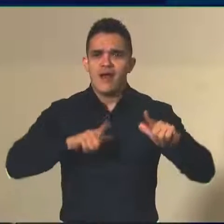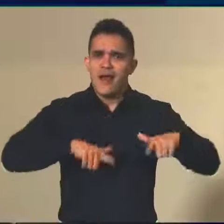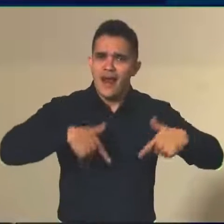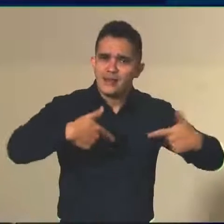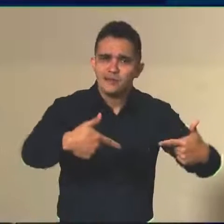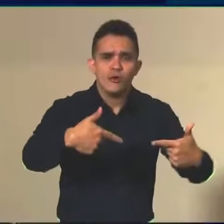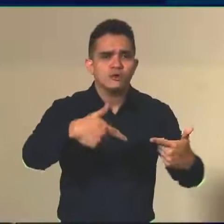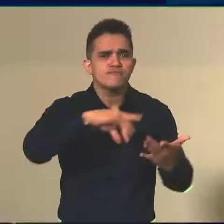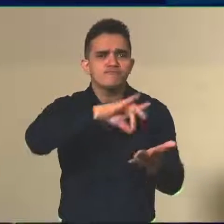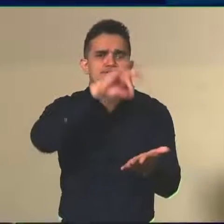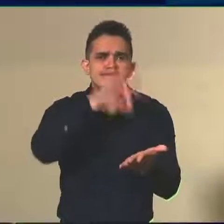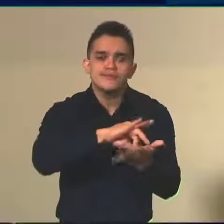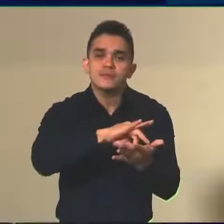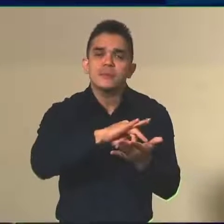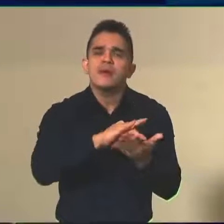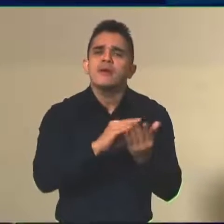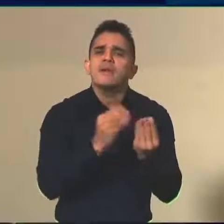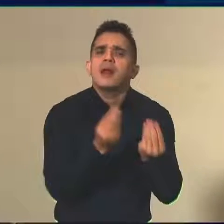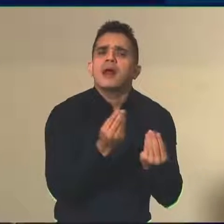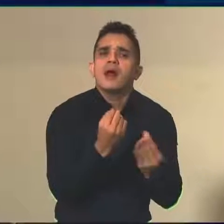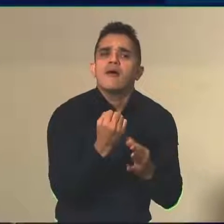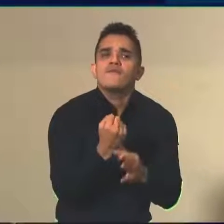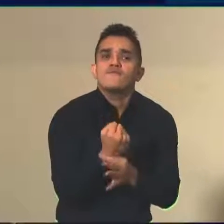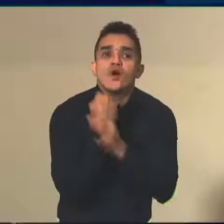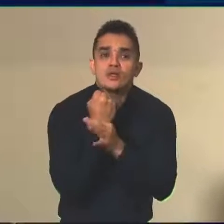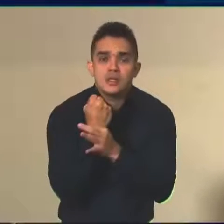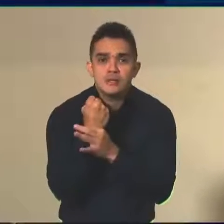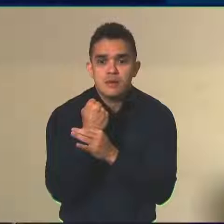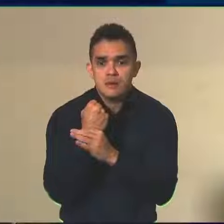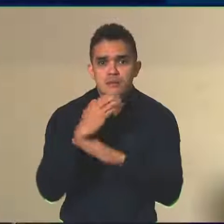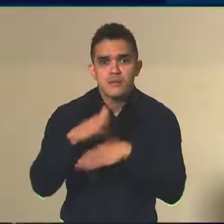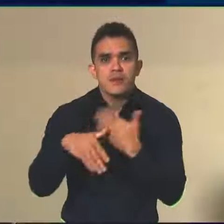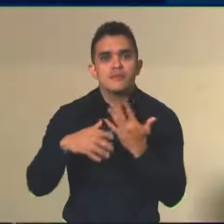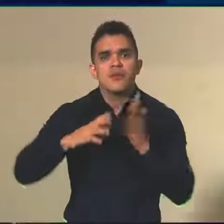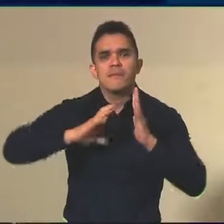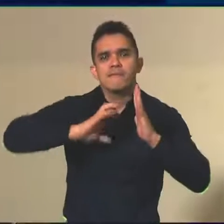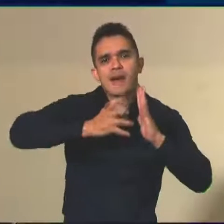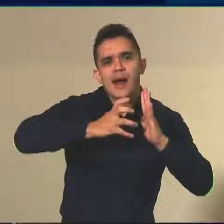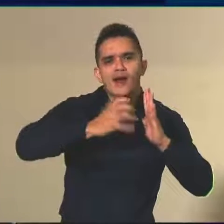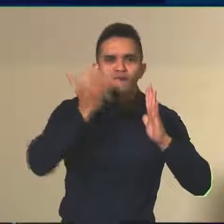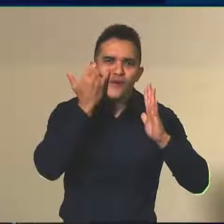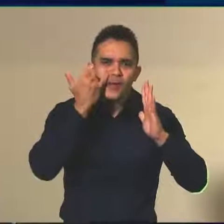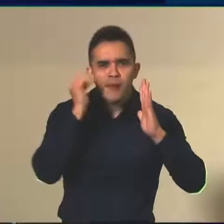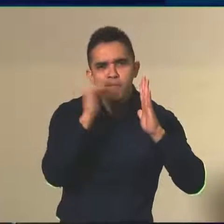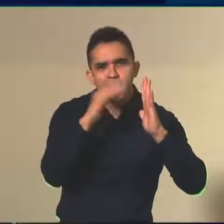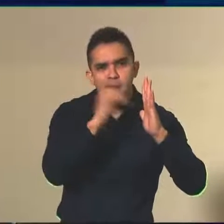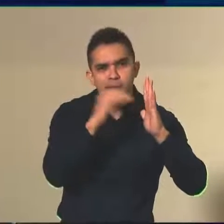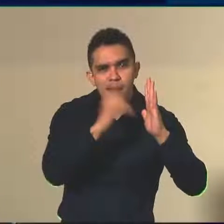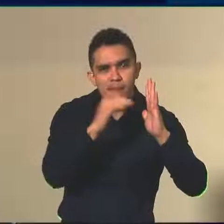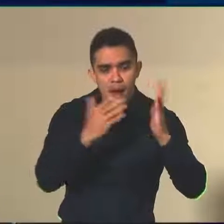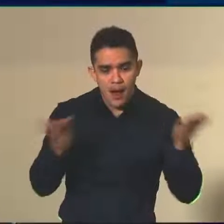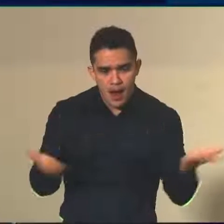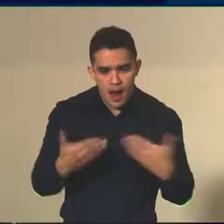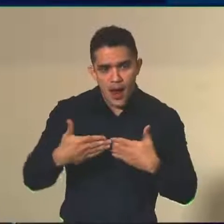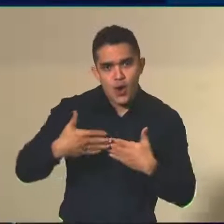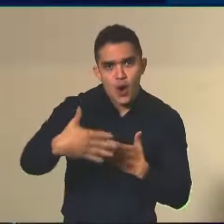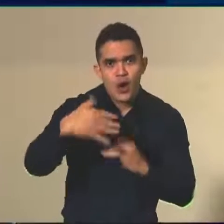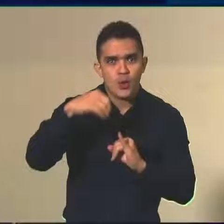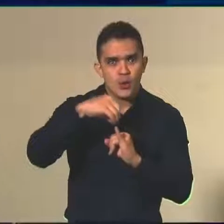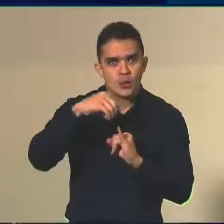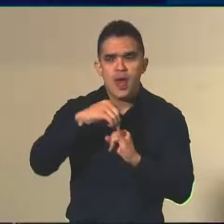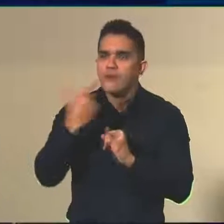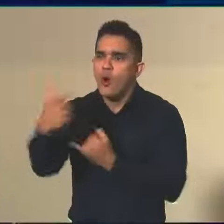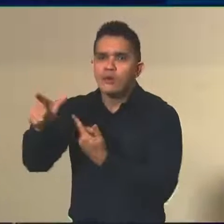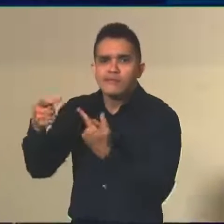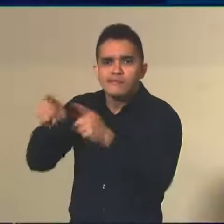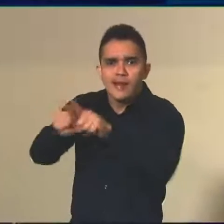concretas para o fortalecimento do banco de itens e nós já temos em curso aqui no Inep também outras parcerias